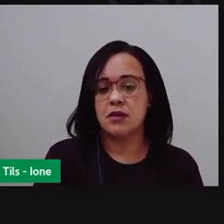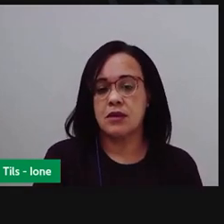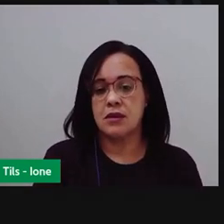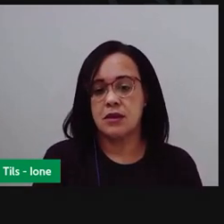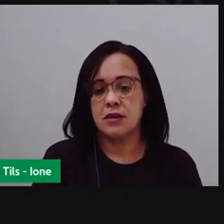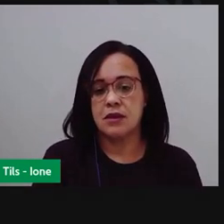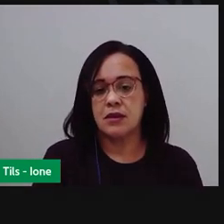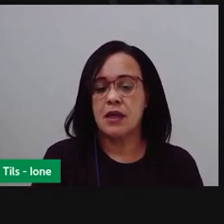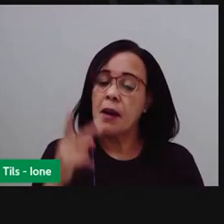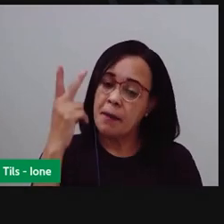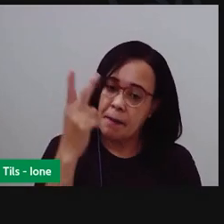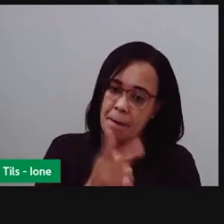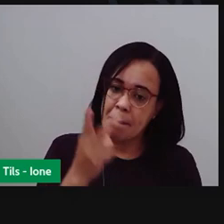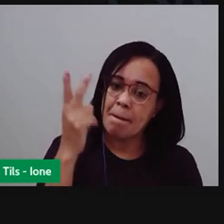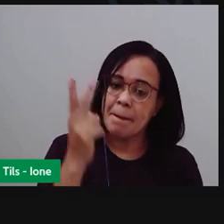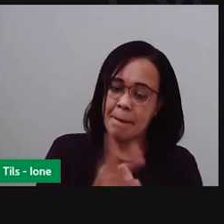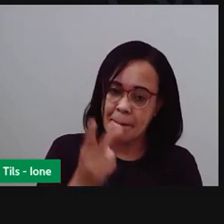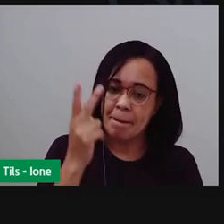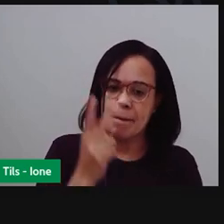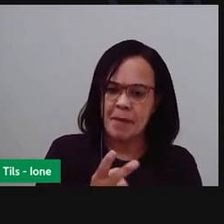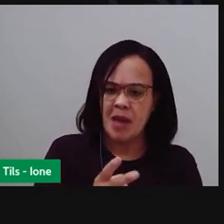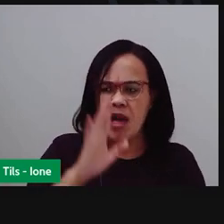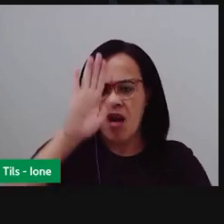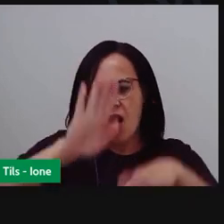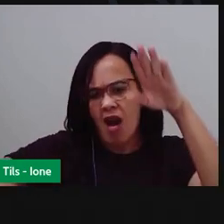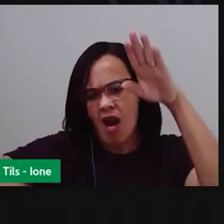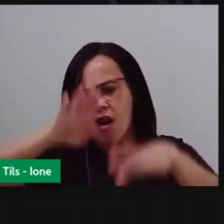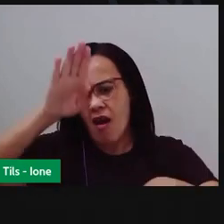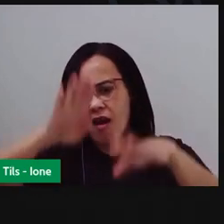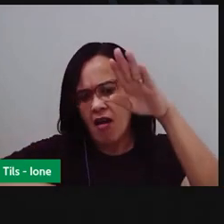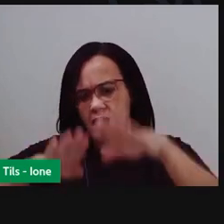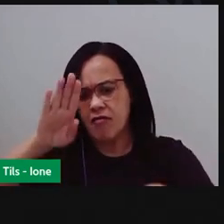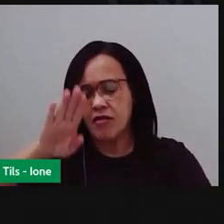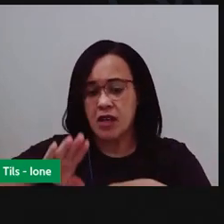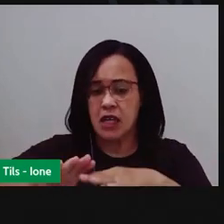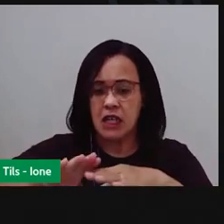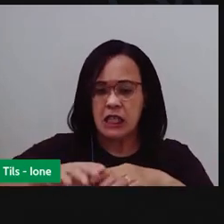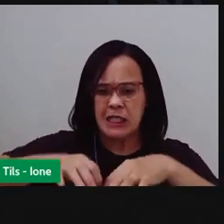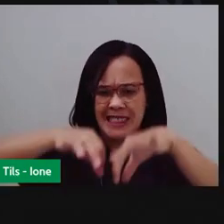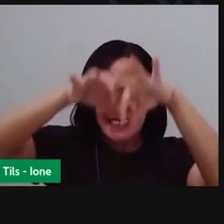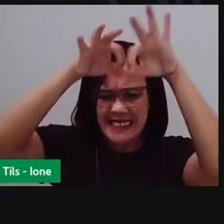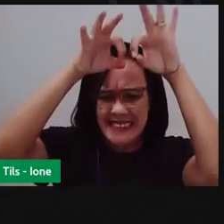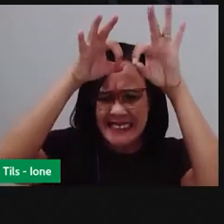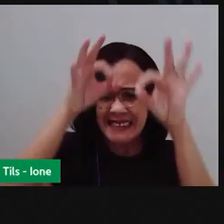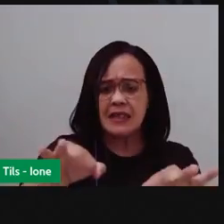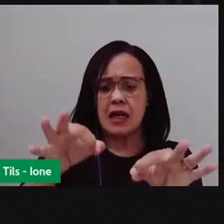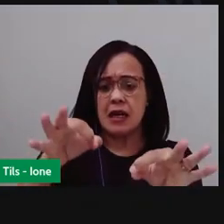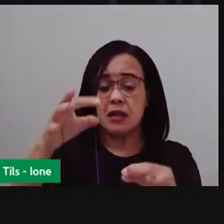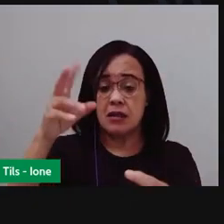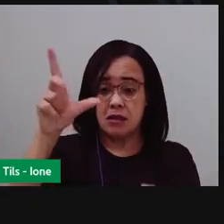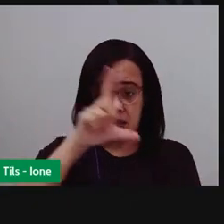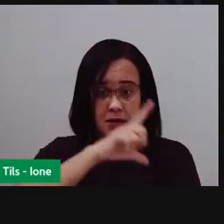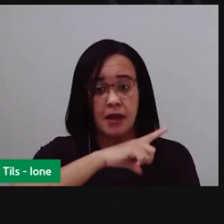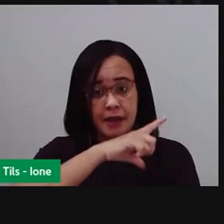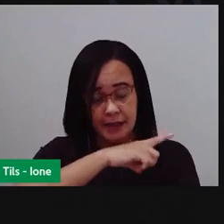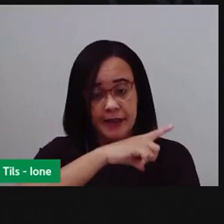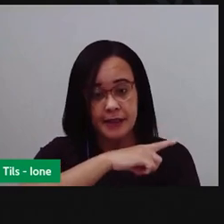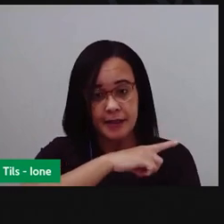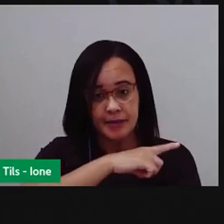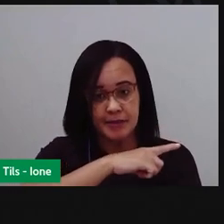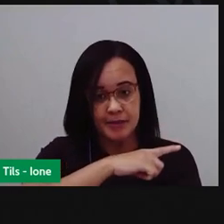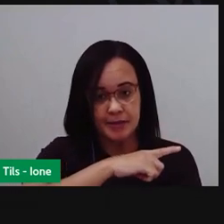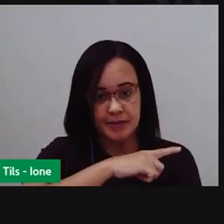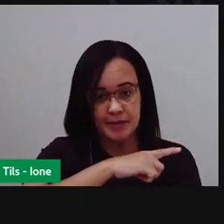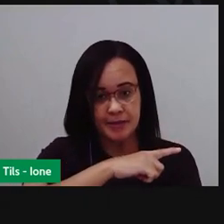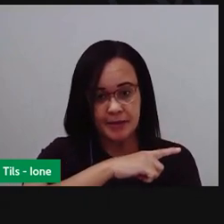nos mostra exatidão, ela mostra pra gente com precisão quantas gramas, quantos quilos